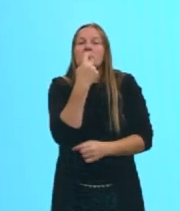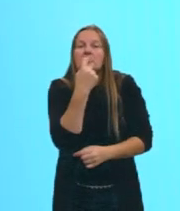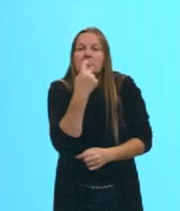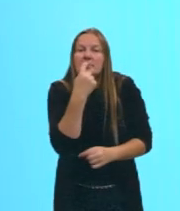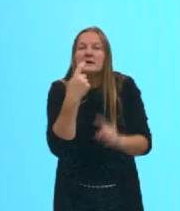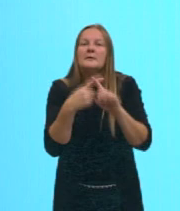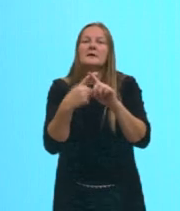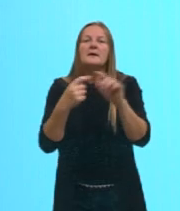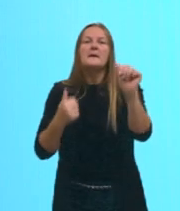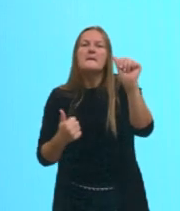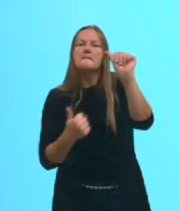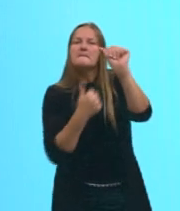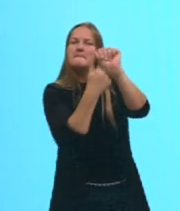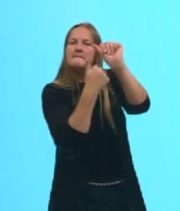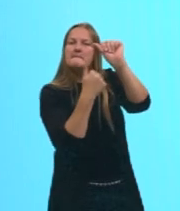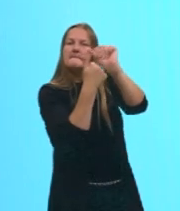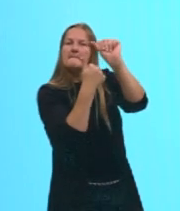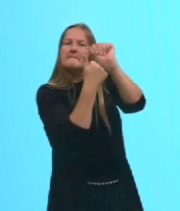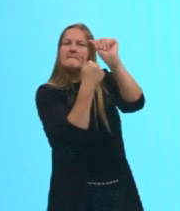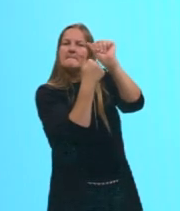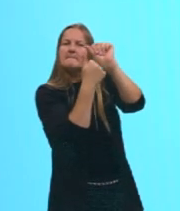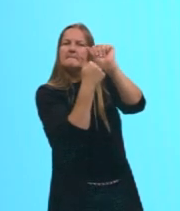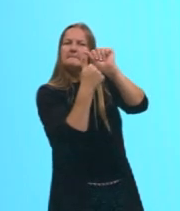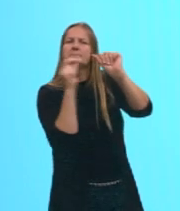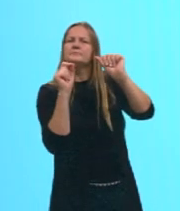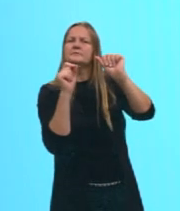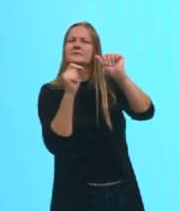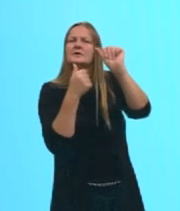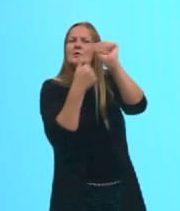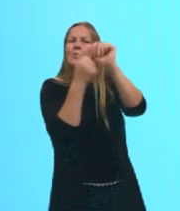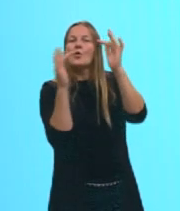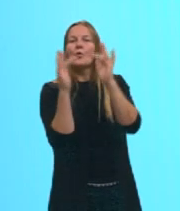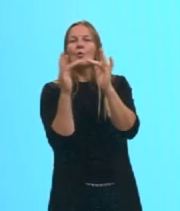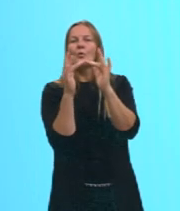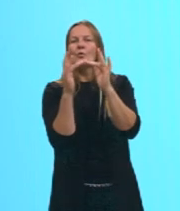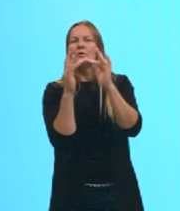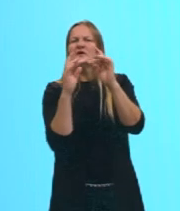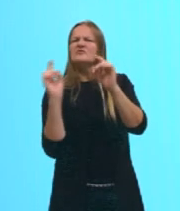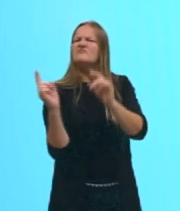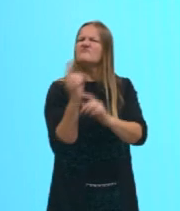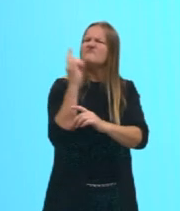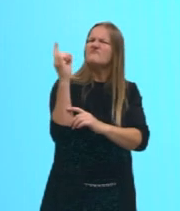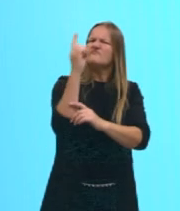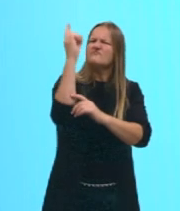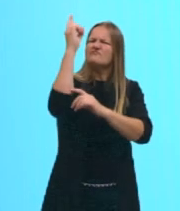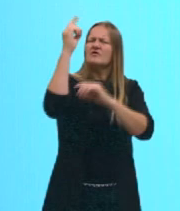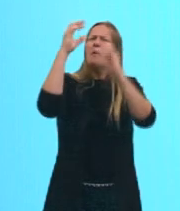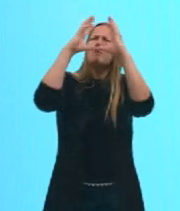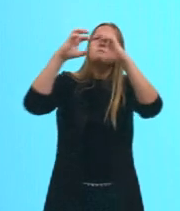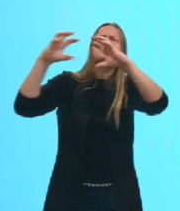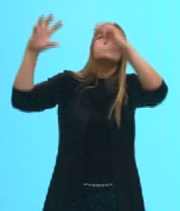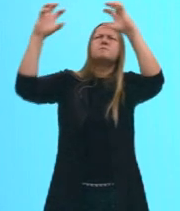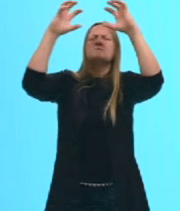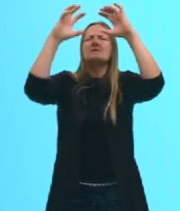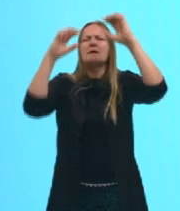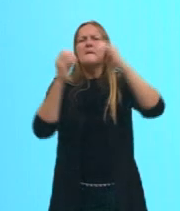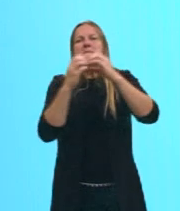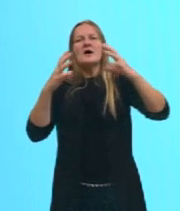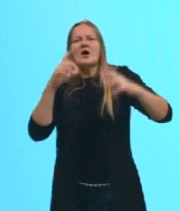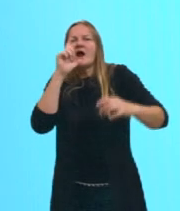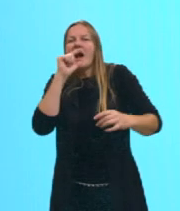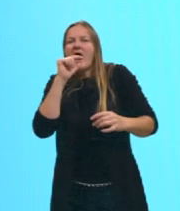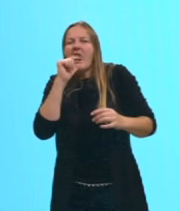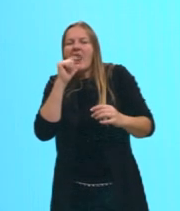perto aí do topo, ela está tendo contato, então, mais alto, quanto mais alto a nuvem, maior a quantidade de